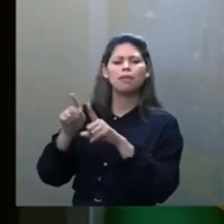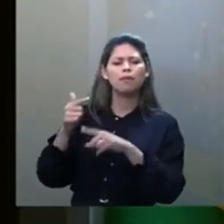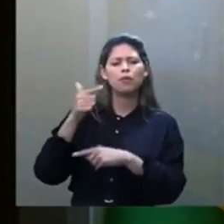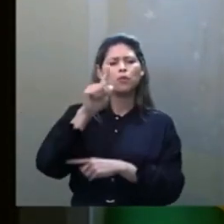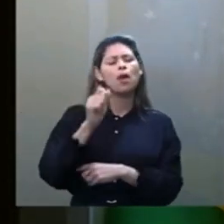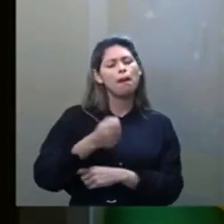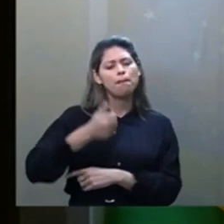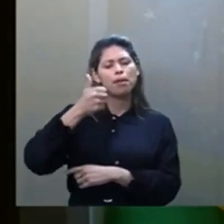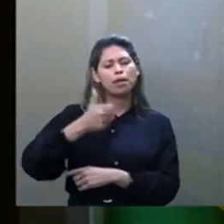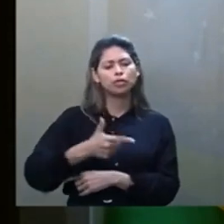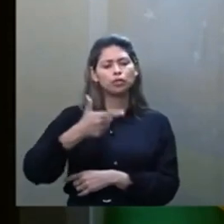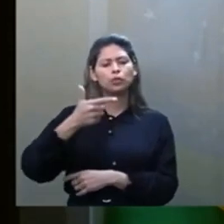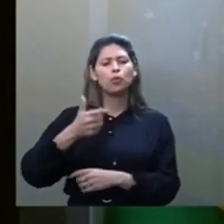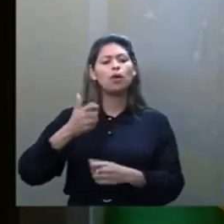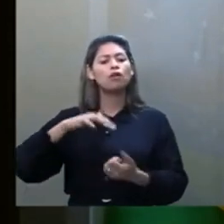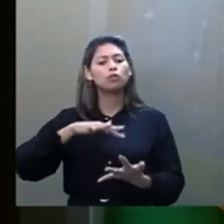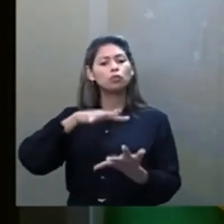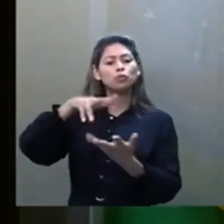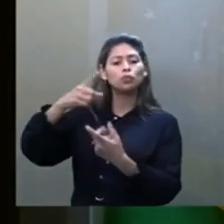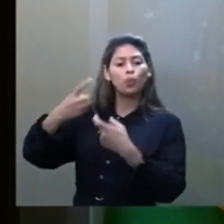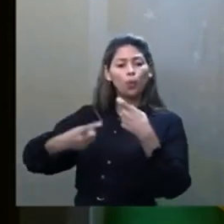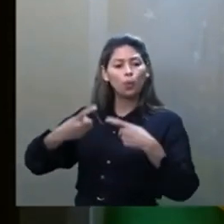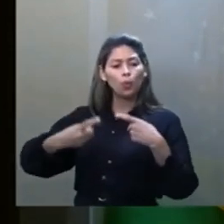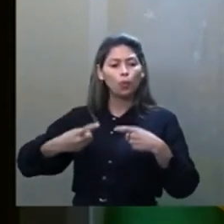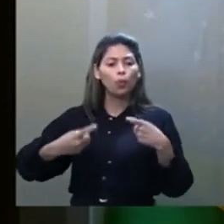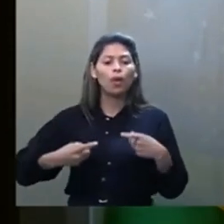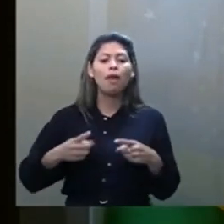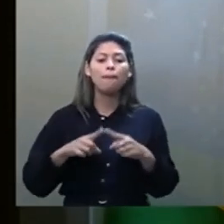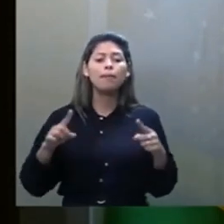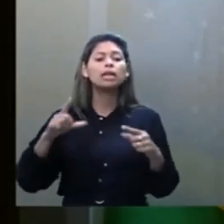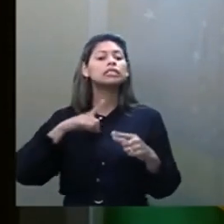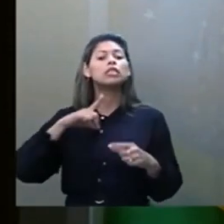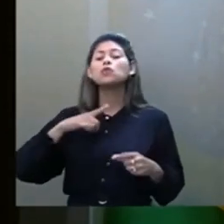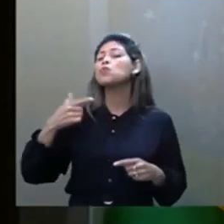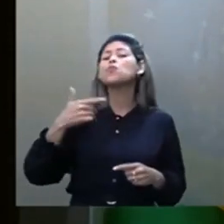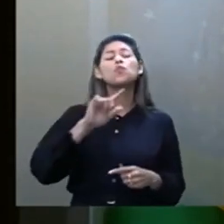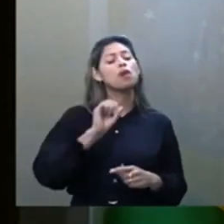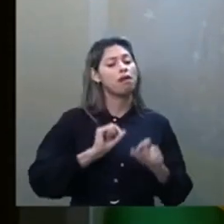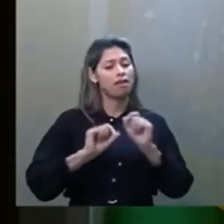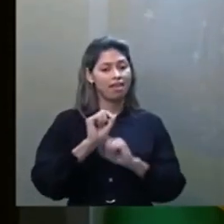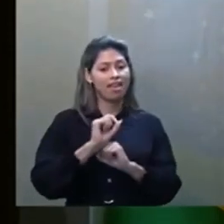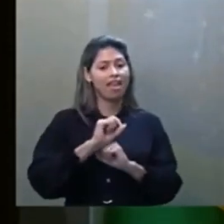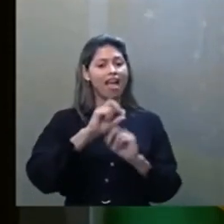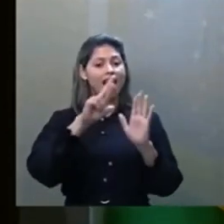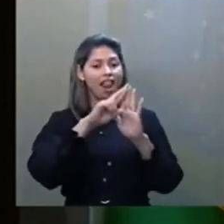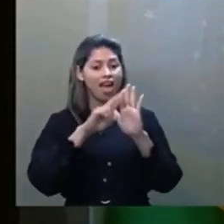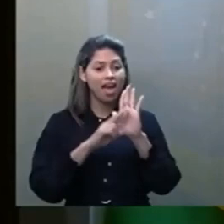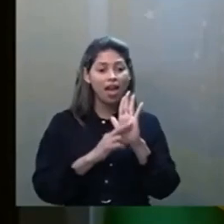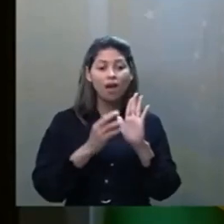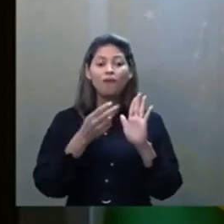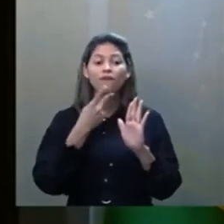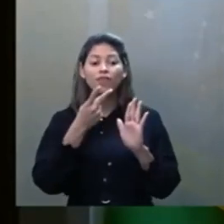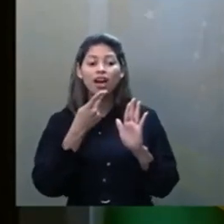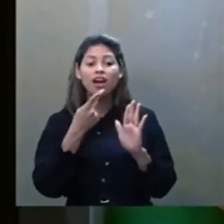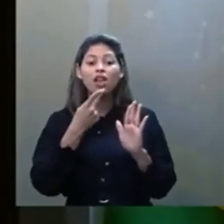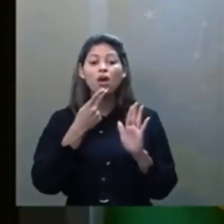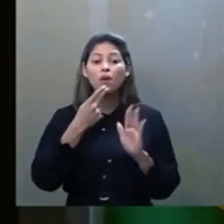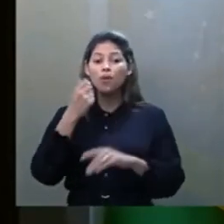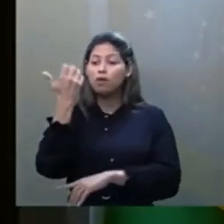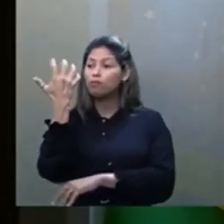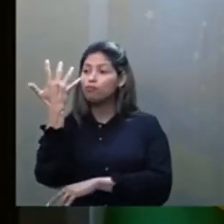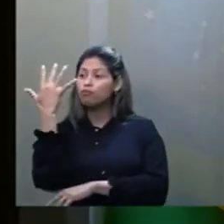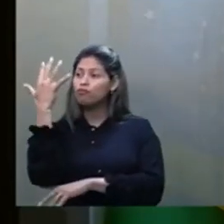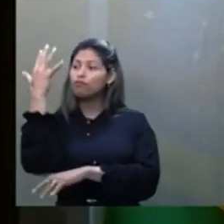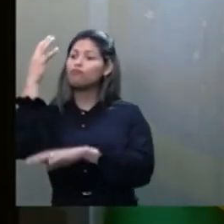segundas guerras mundiais, mas nós temos o relato dos Espíritos amigos, que a árvore do Evangelho foi transplantada para o